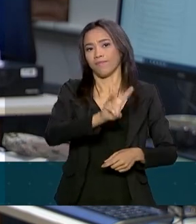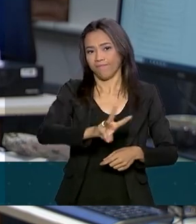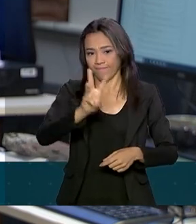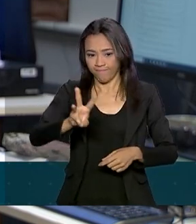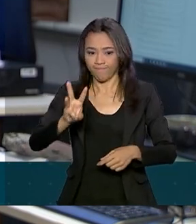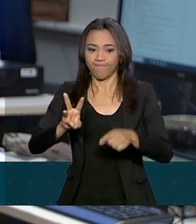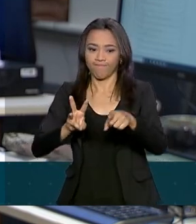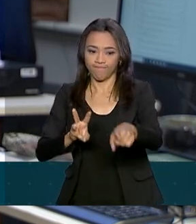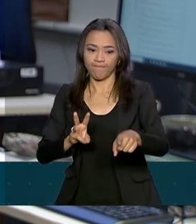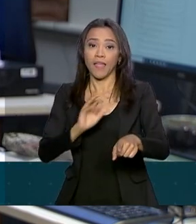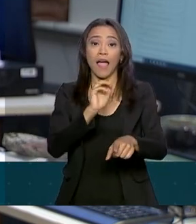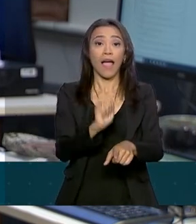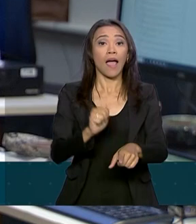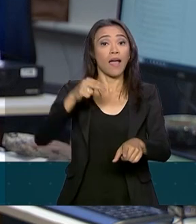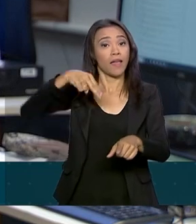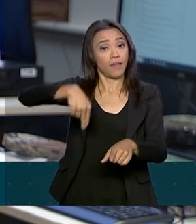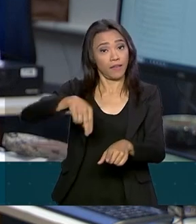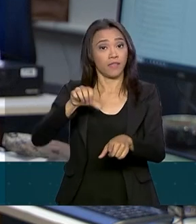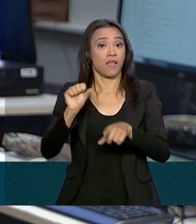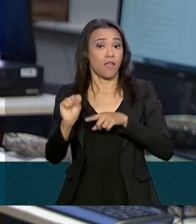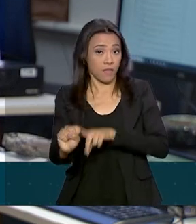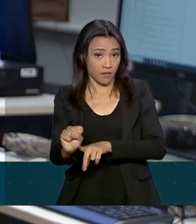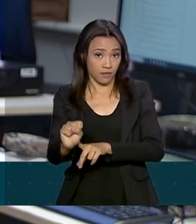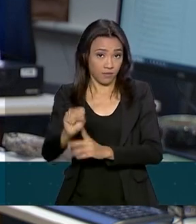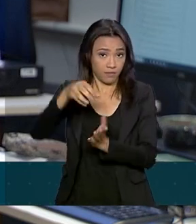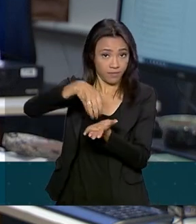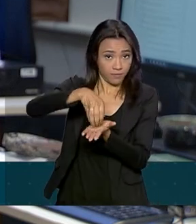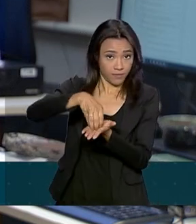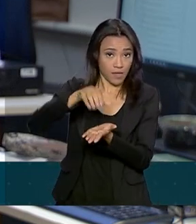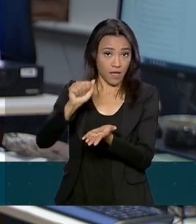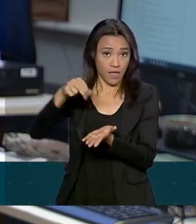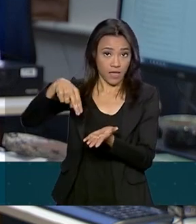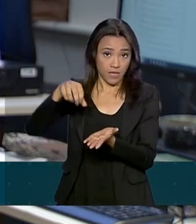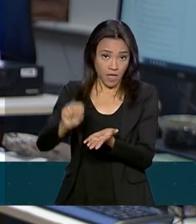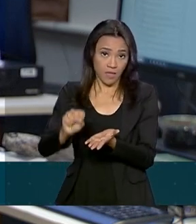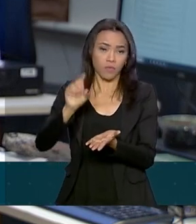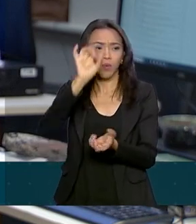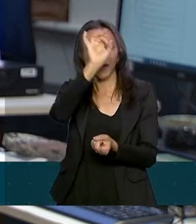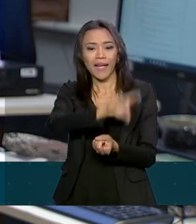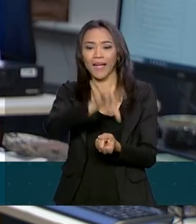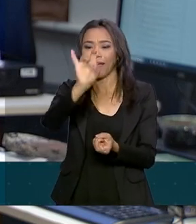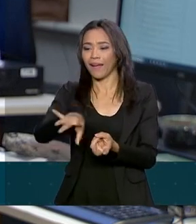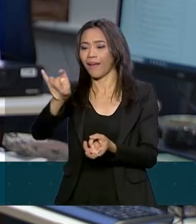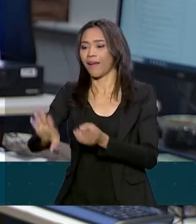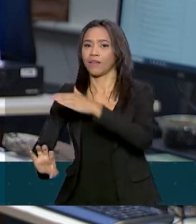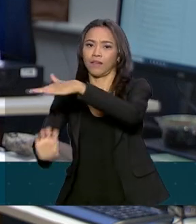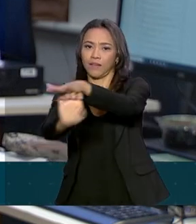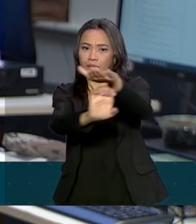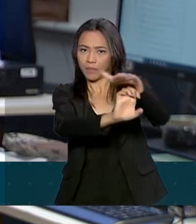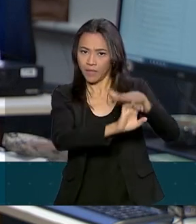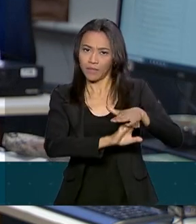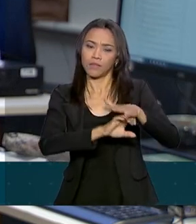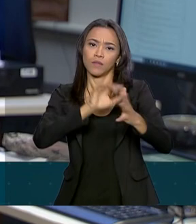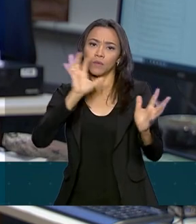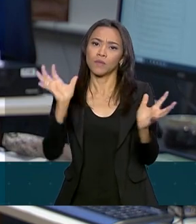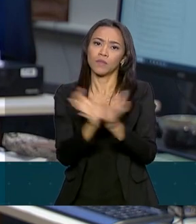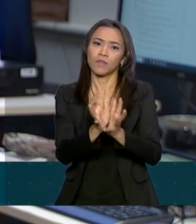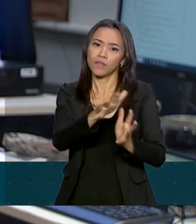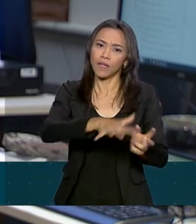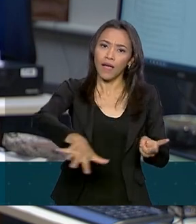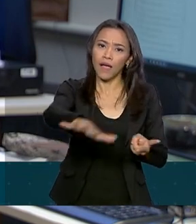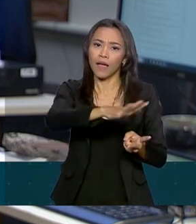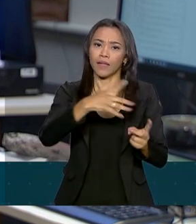Suplementar, ANS. Eles são apresentados por operadora e incluem os segmentos médico-hospitalar e